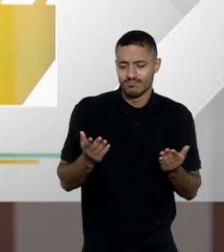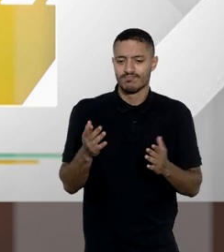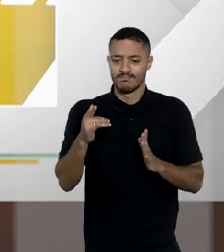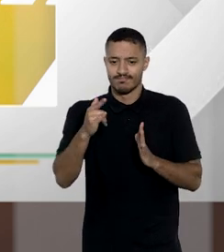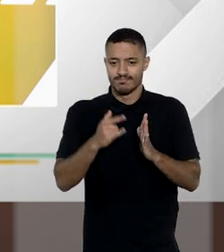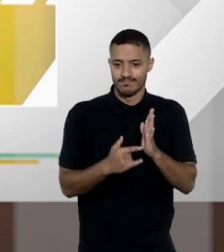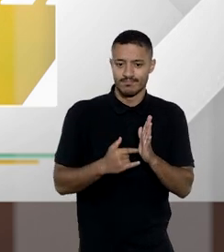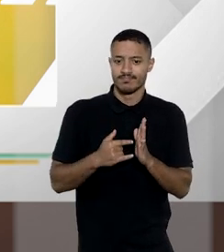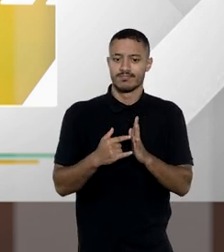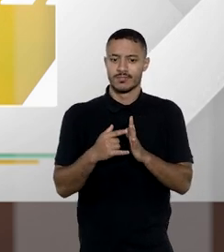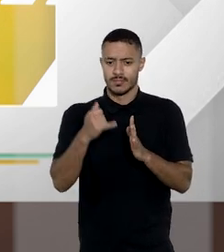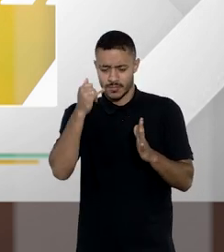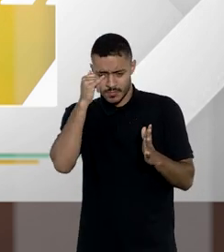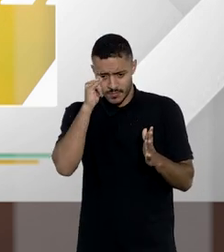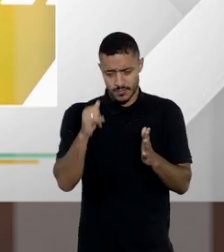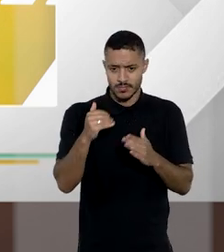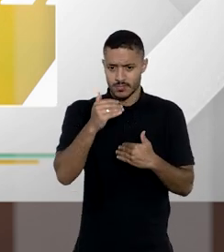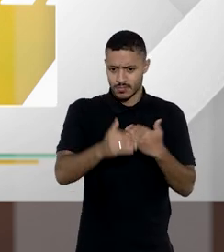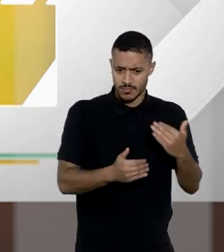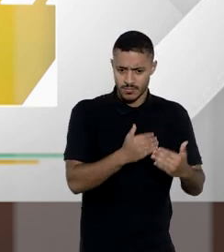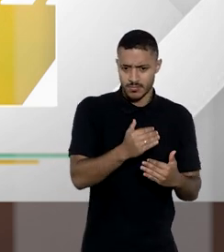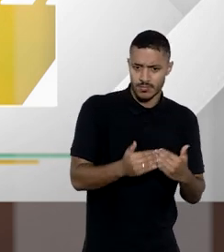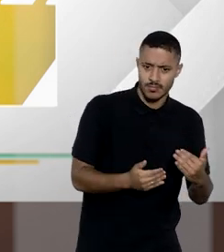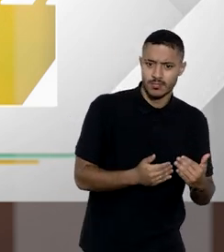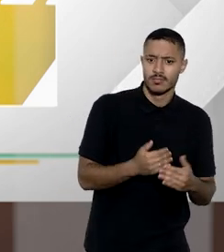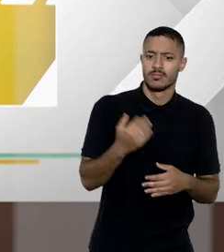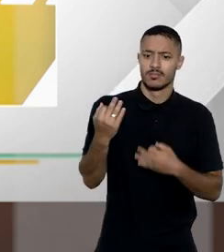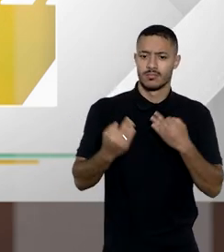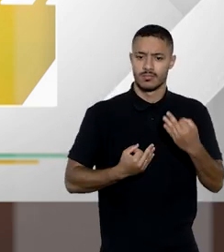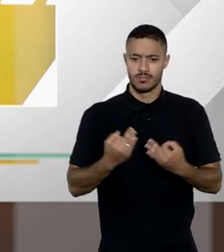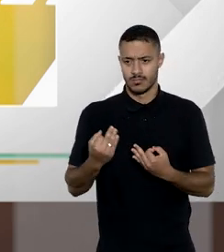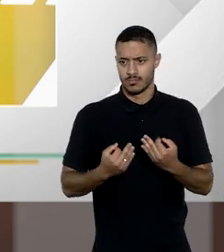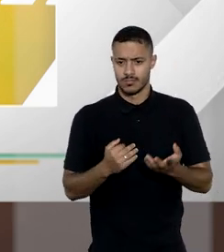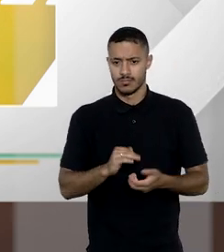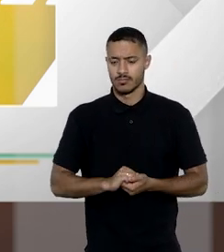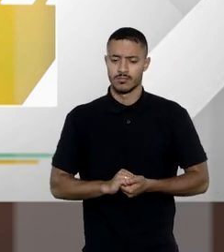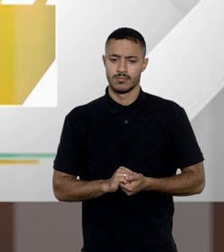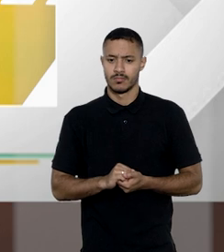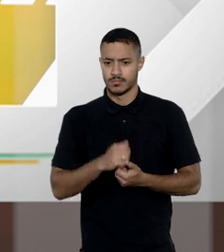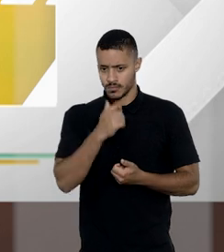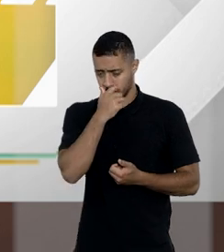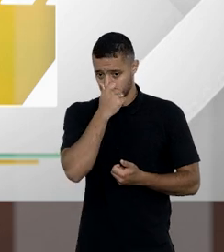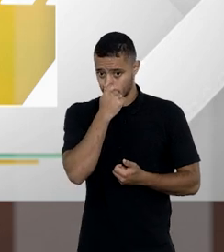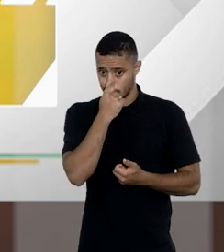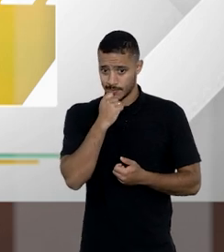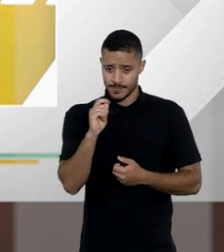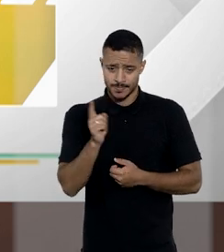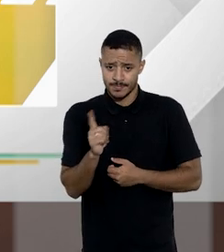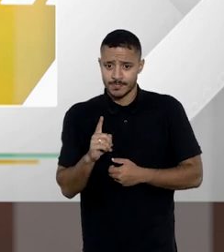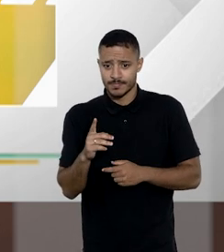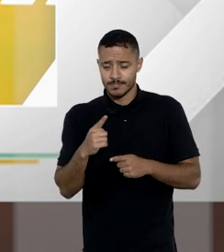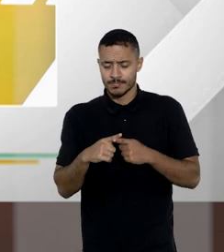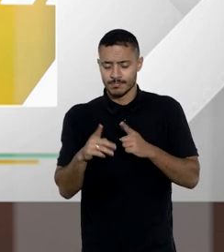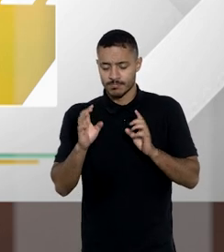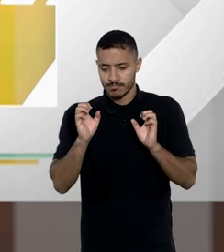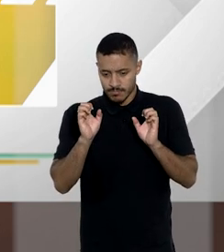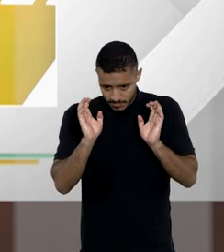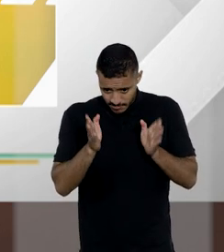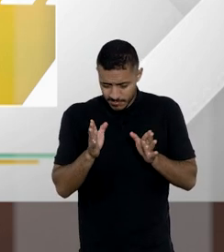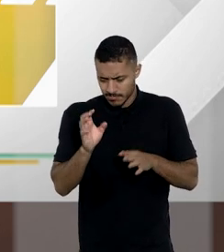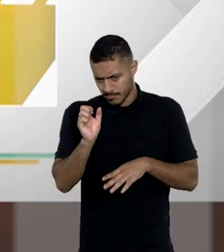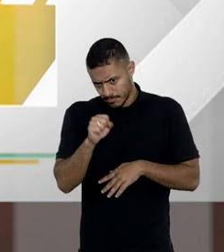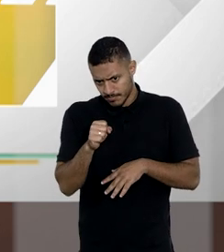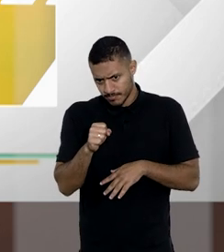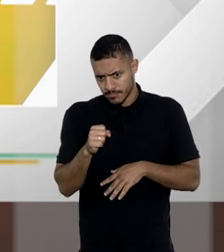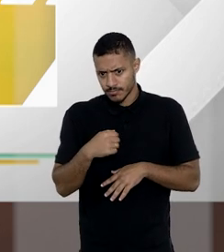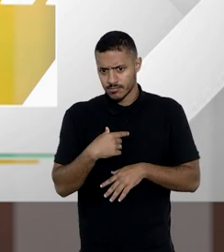testamento em si inviabiliza o processamento de inventário extrajudicial não não mas já inviabilizou